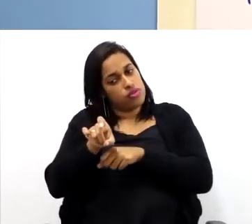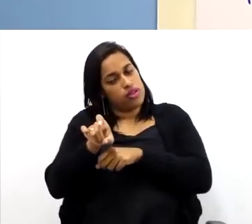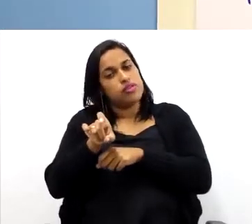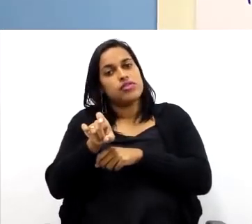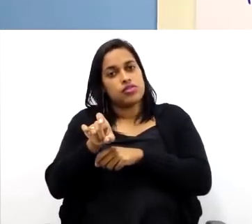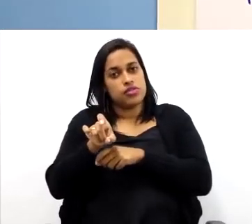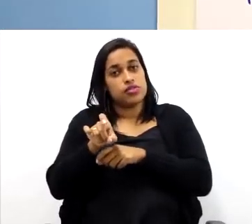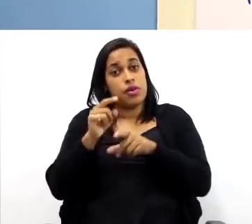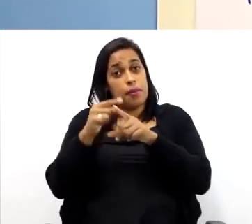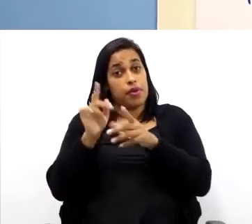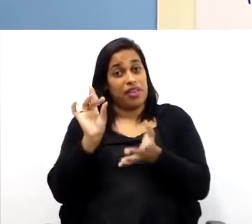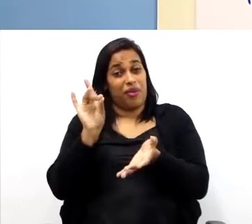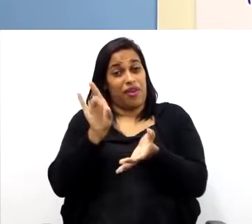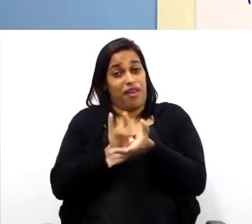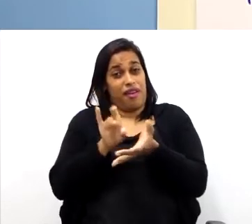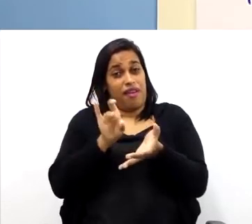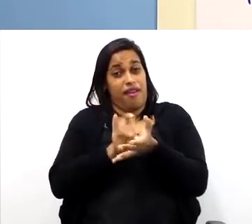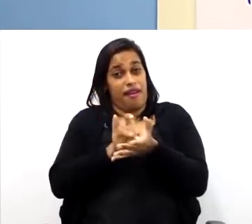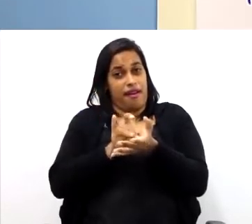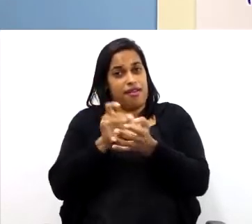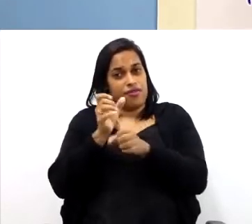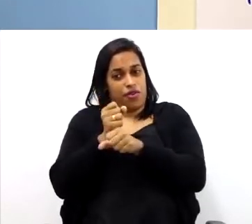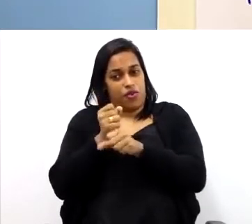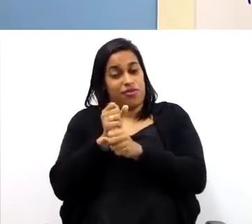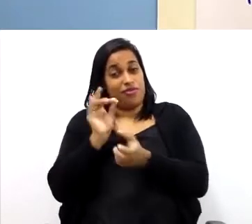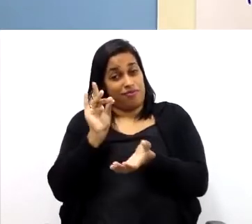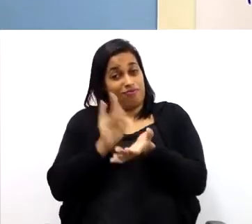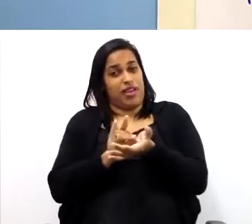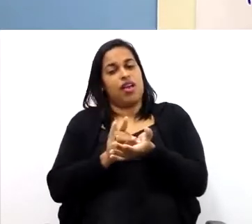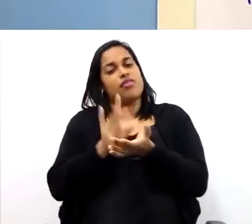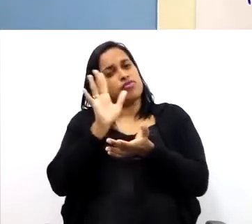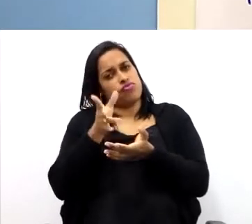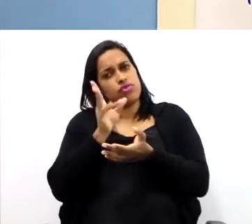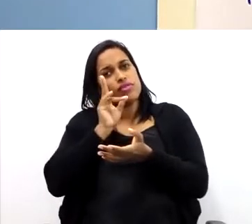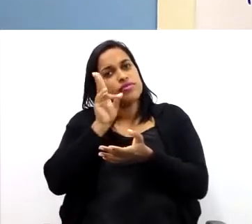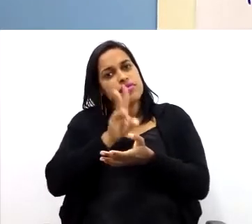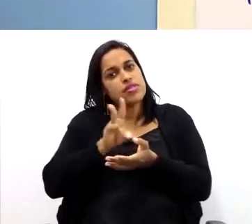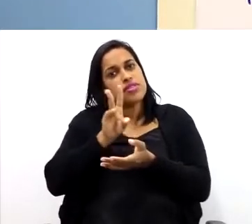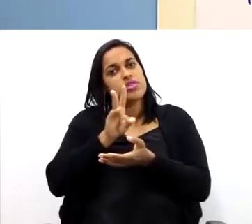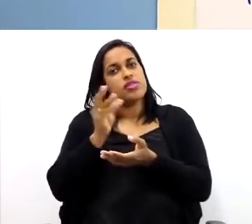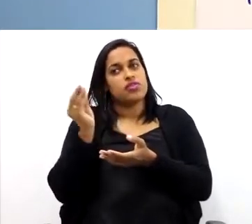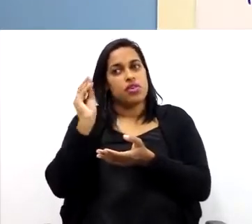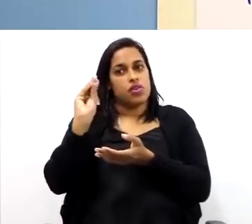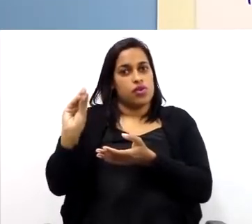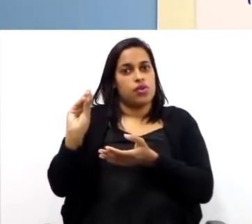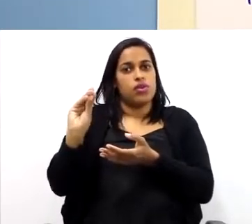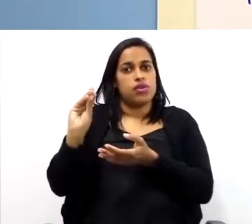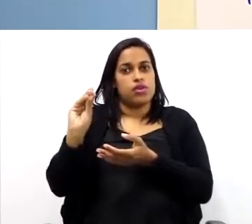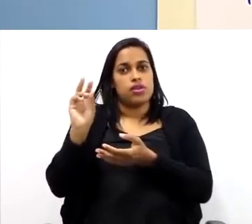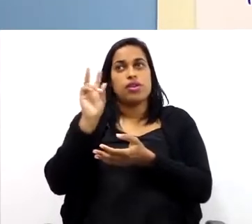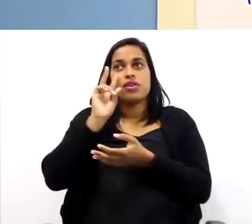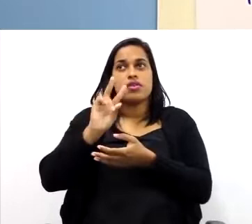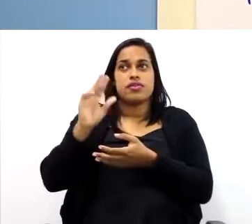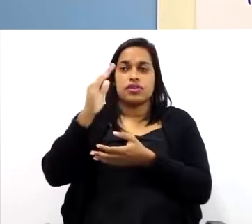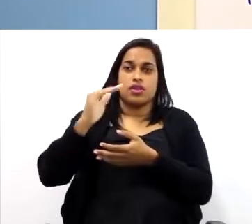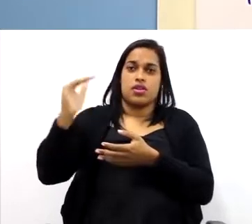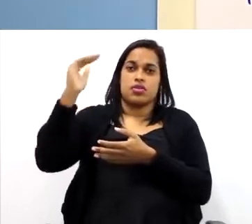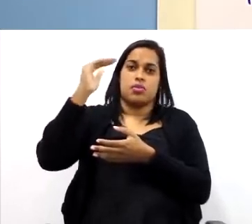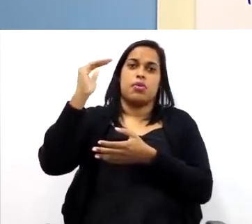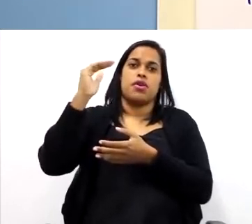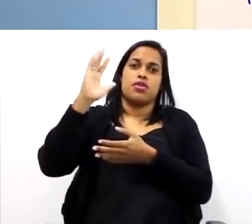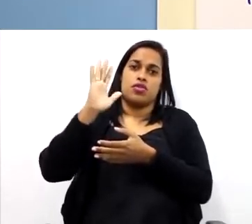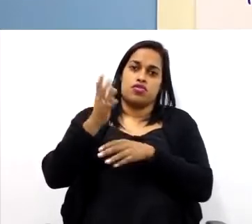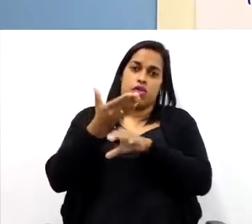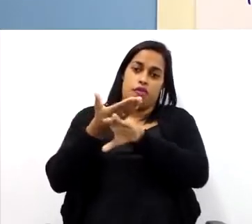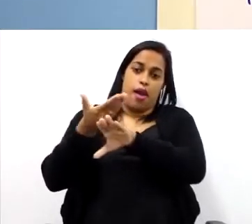Que aí são medidas reais, né? Vocês já viram isso. E coloquei aqui na vista superior. Dei um afastamento